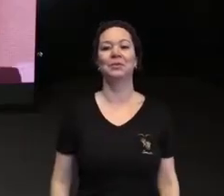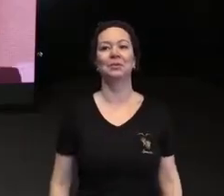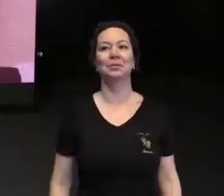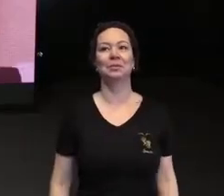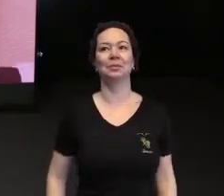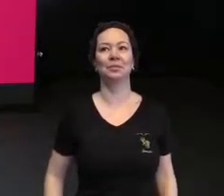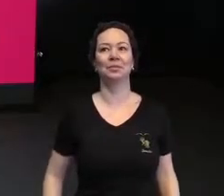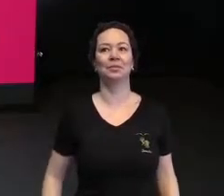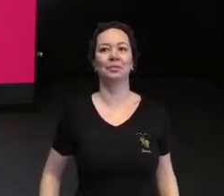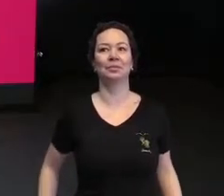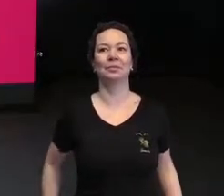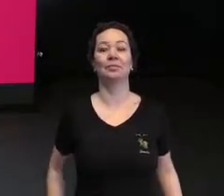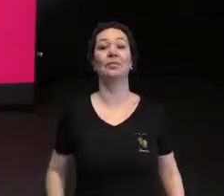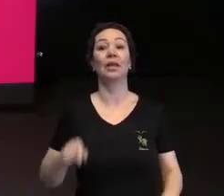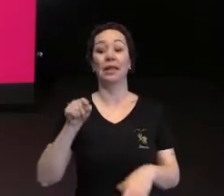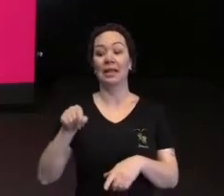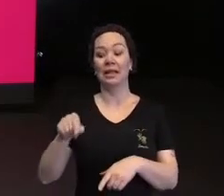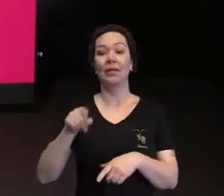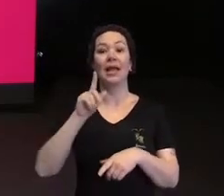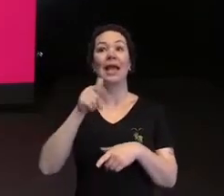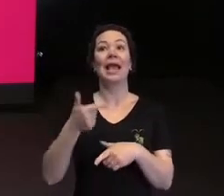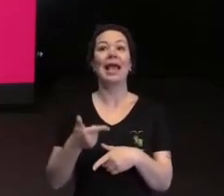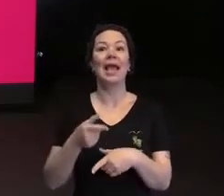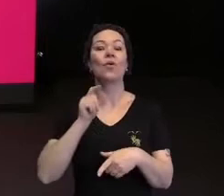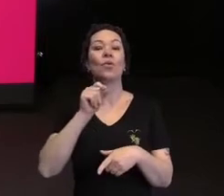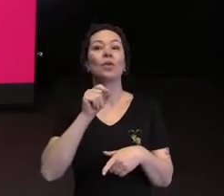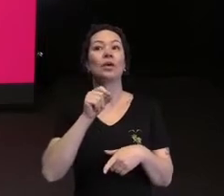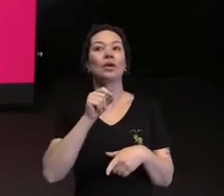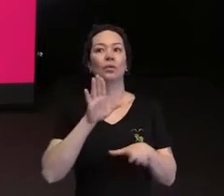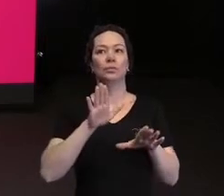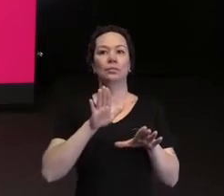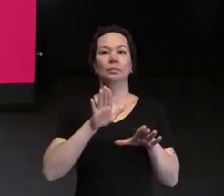Então, era fruto daquilo que eu...